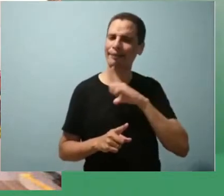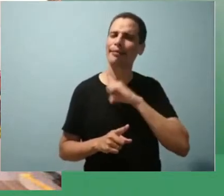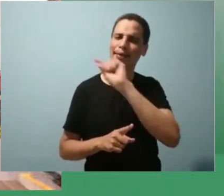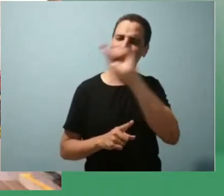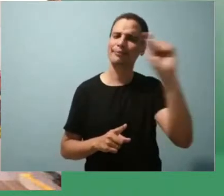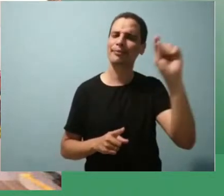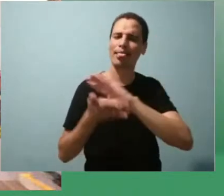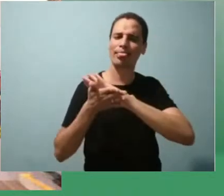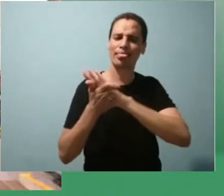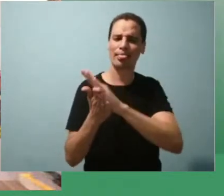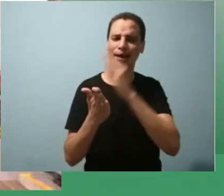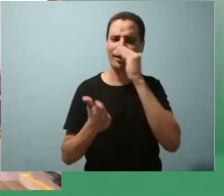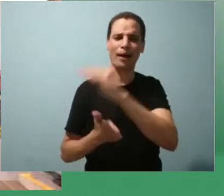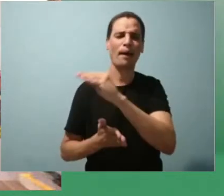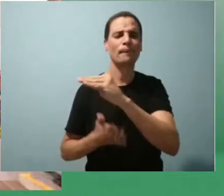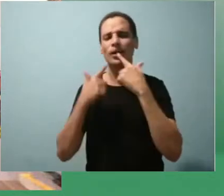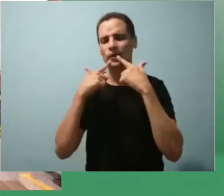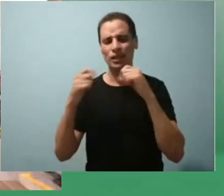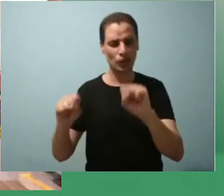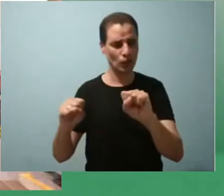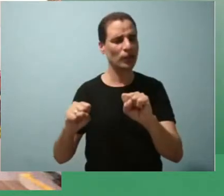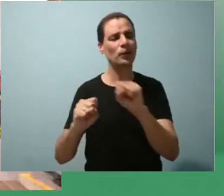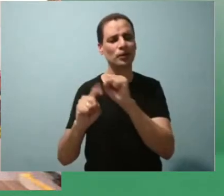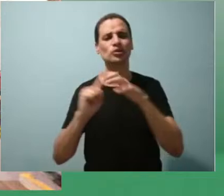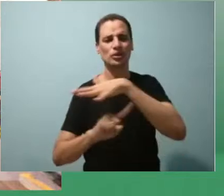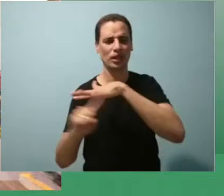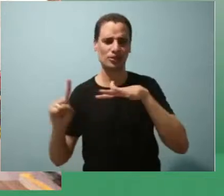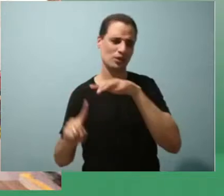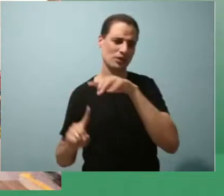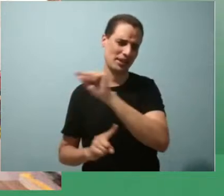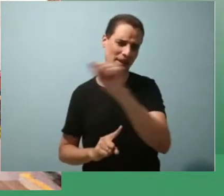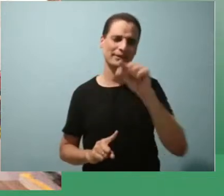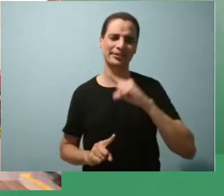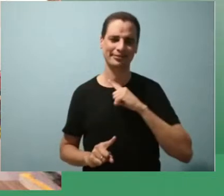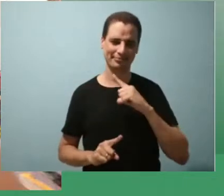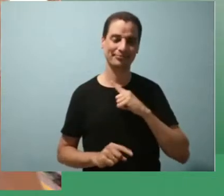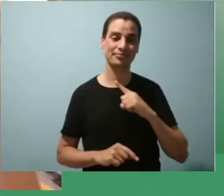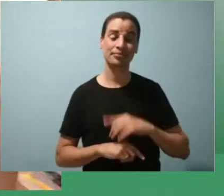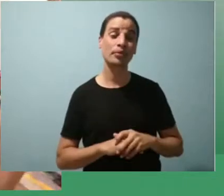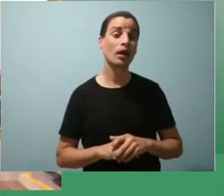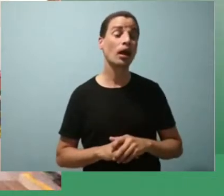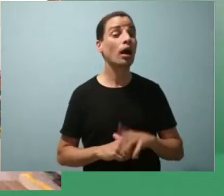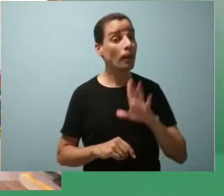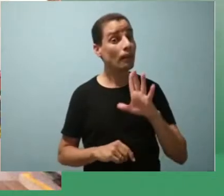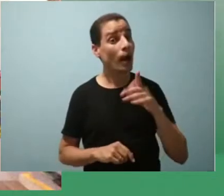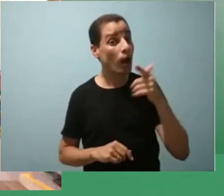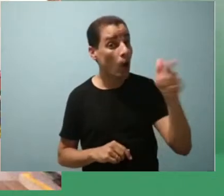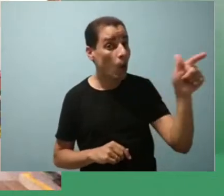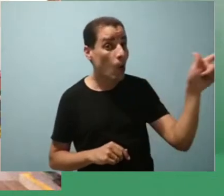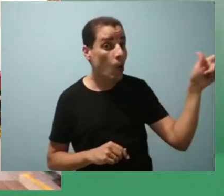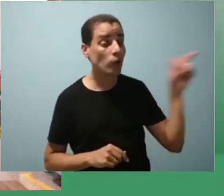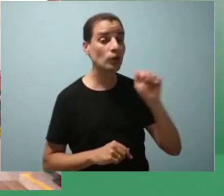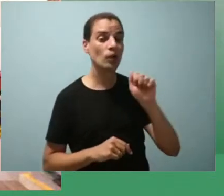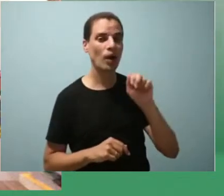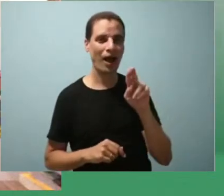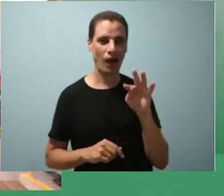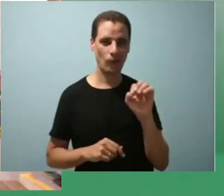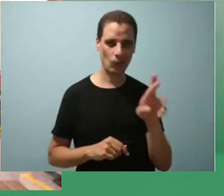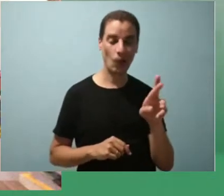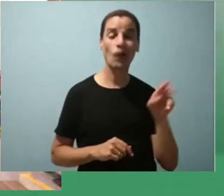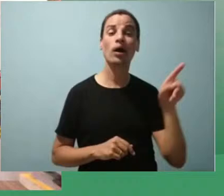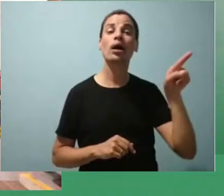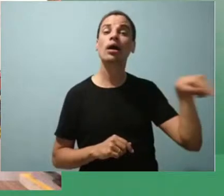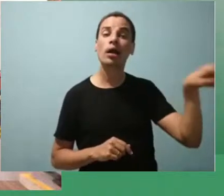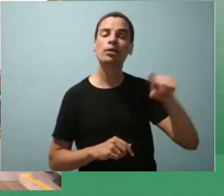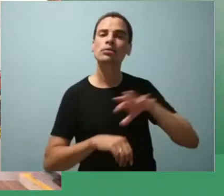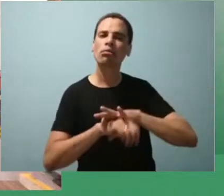por mais vezes na nossa sociedade mas tem outros autores que defendem por exemplo que